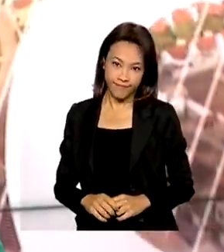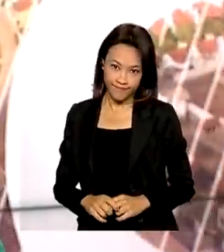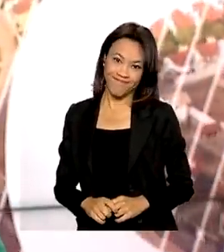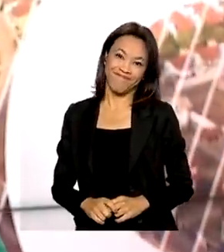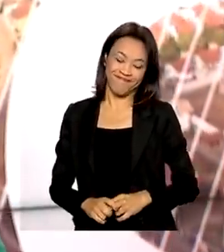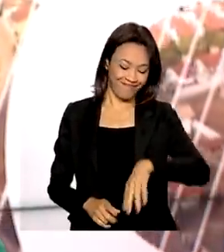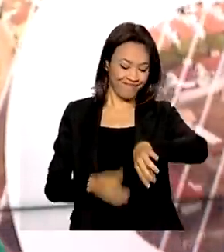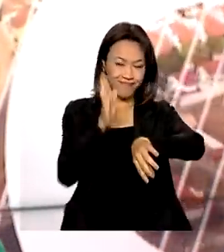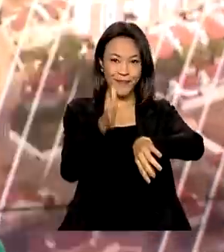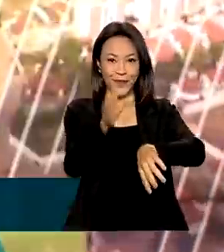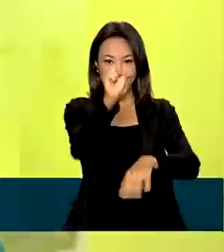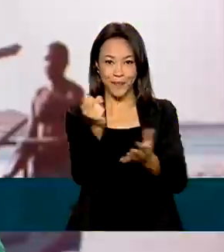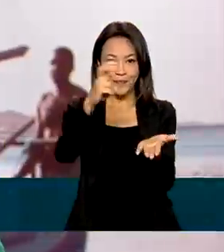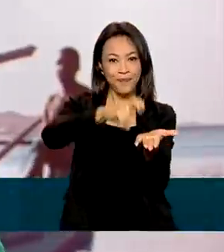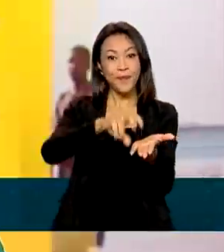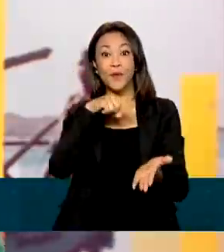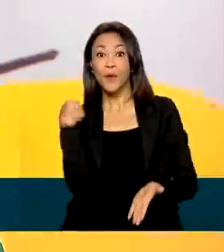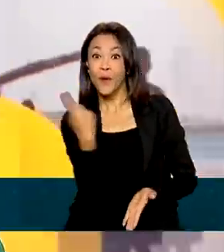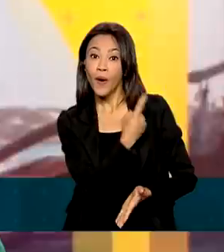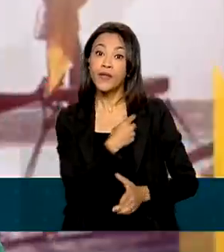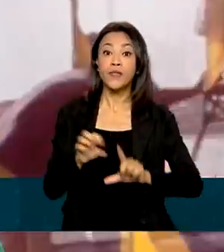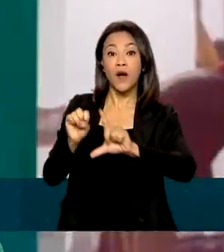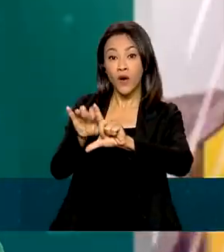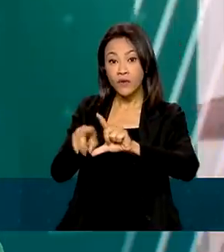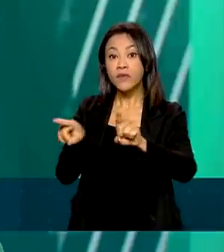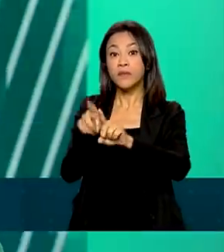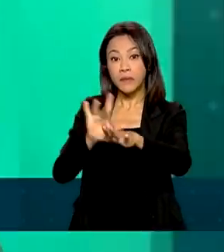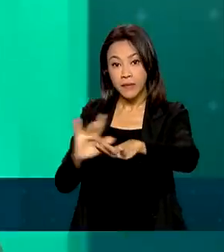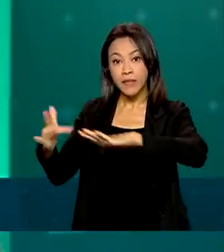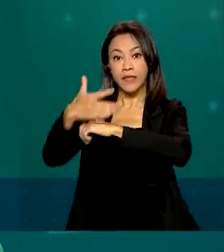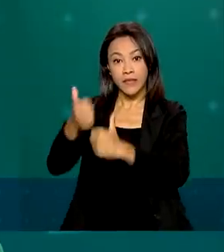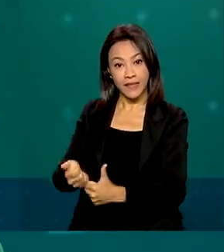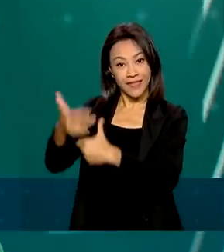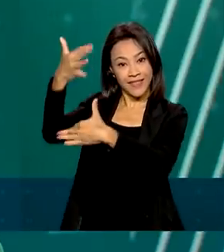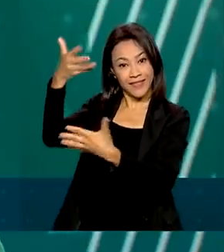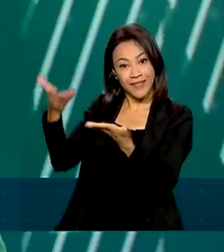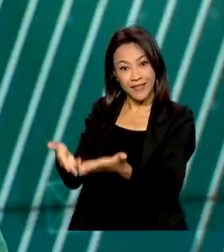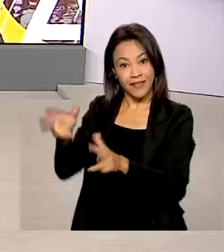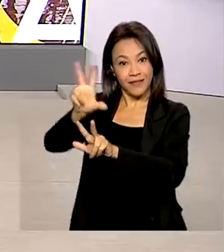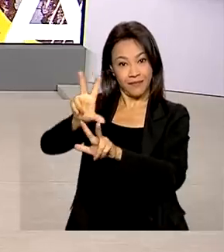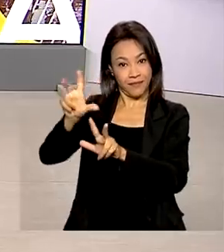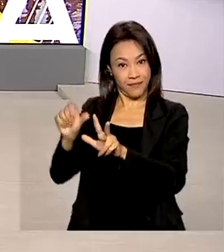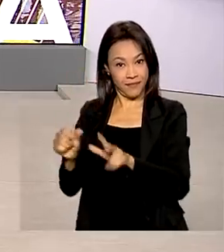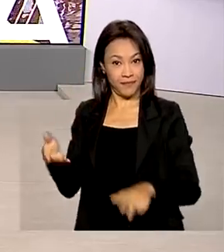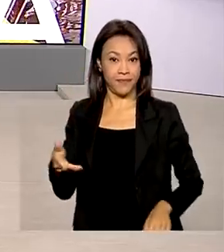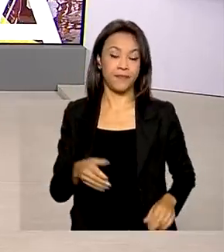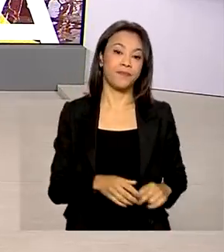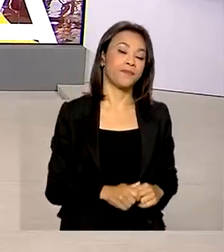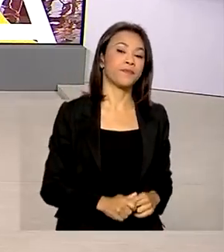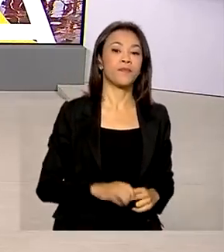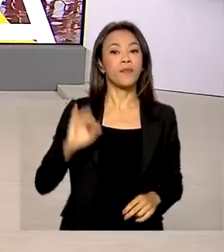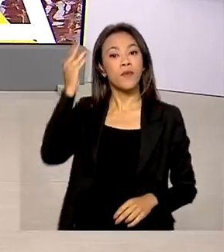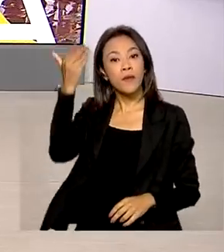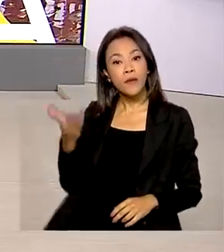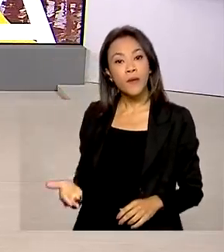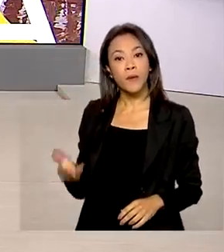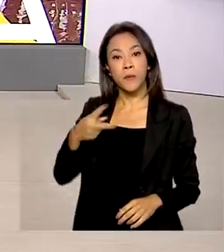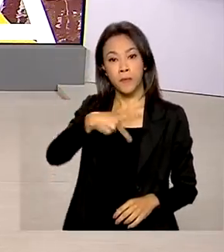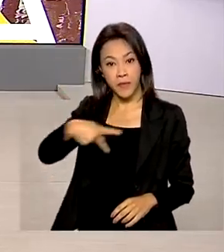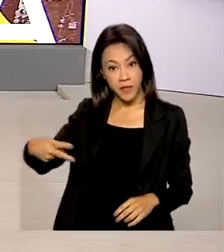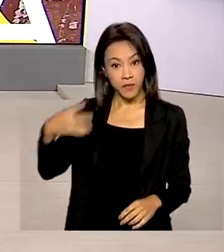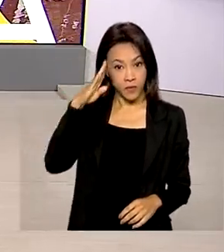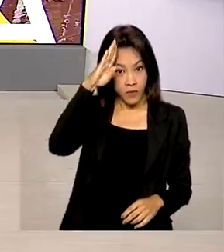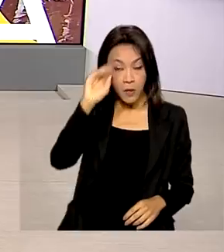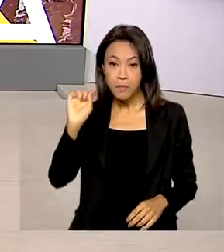Oito horas da manhã, estamos ao vivo pelas redes sociais da TV Brasil. O presidente Jair Bolsonaro